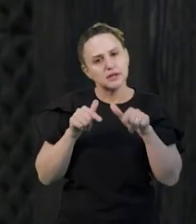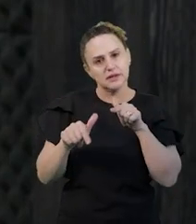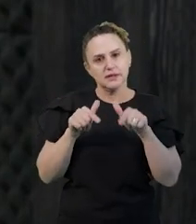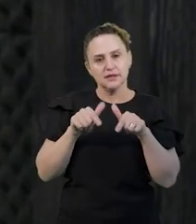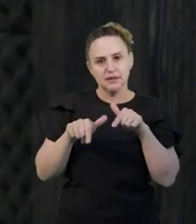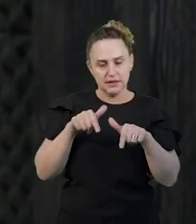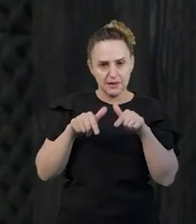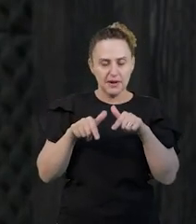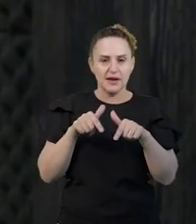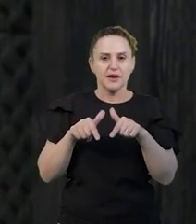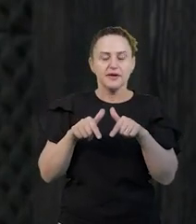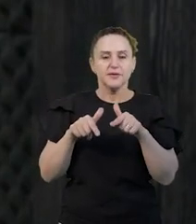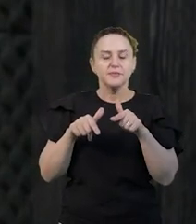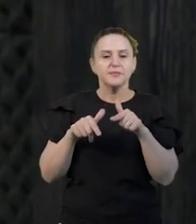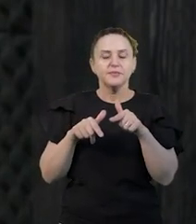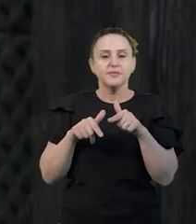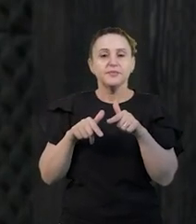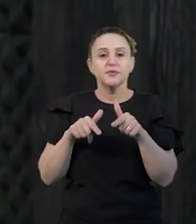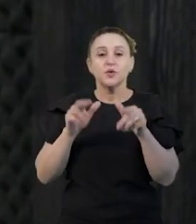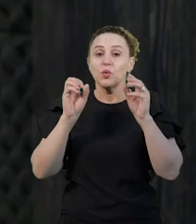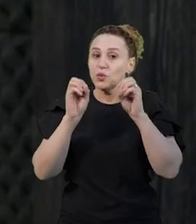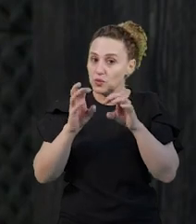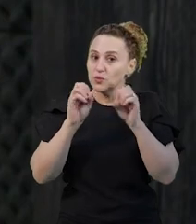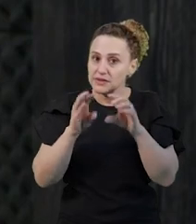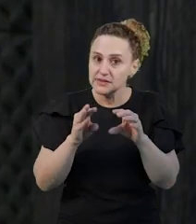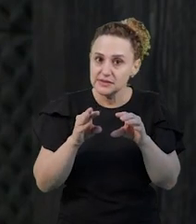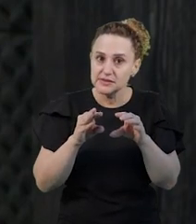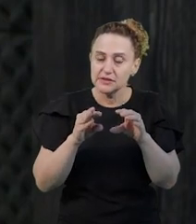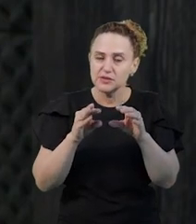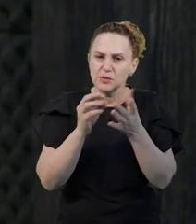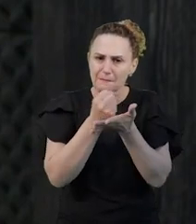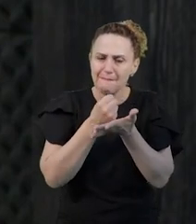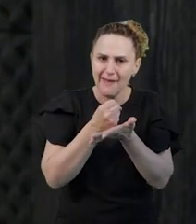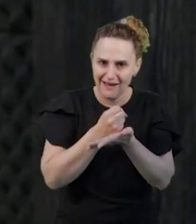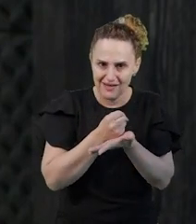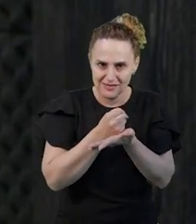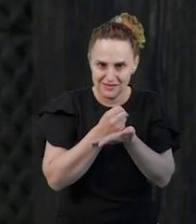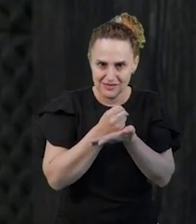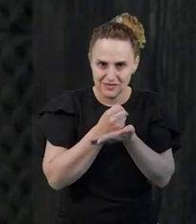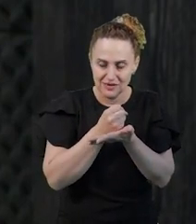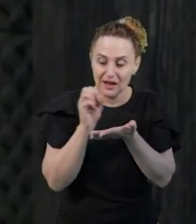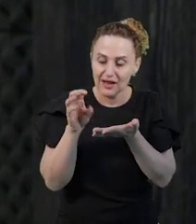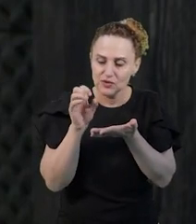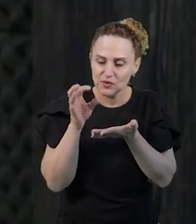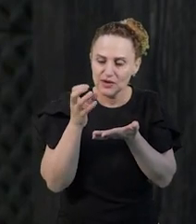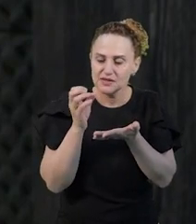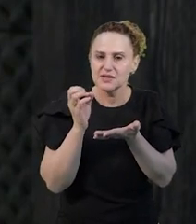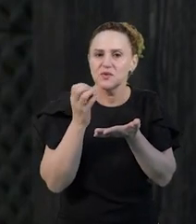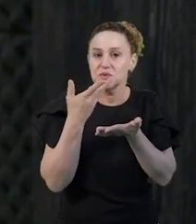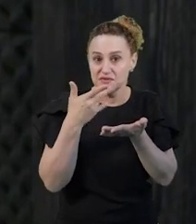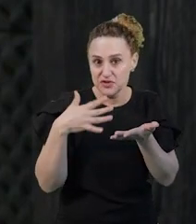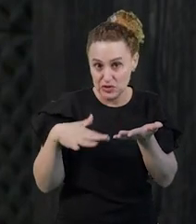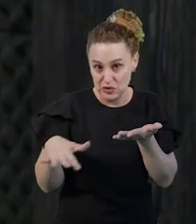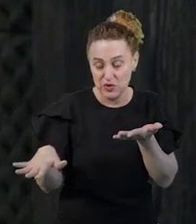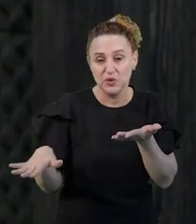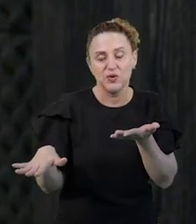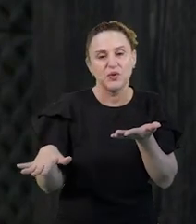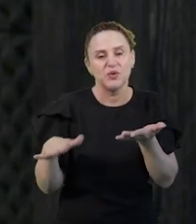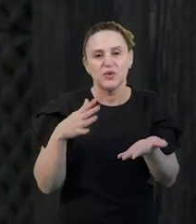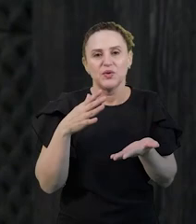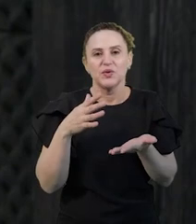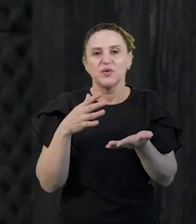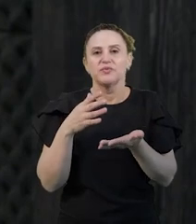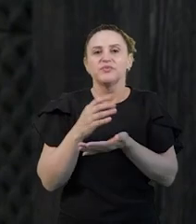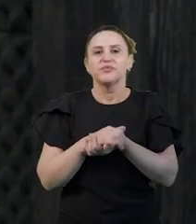o ensino básico, com a educação infantil, naquele tempo chamava-se ensino